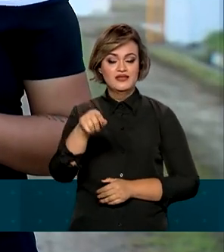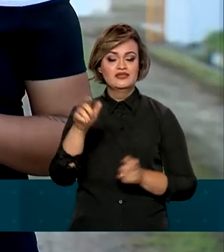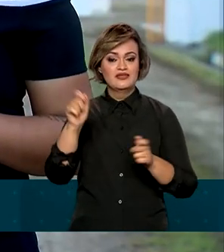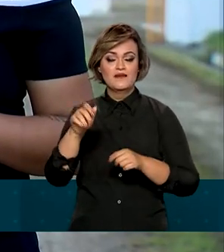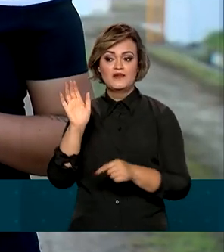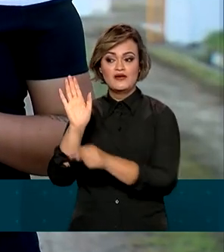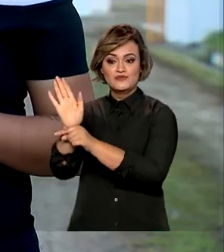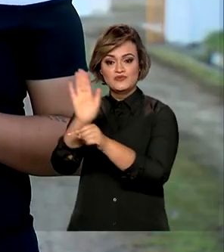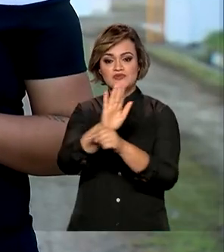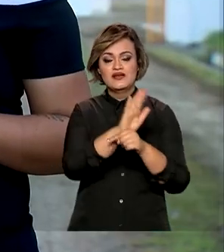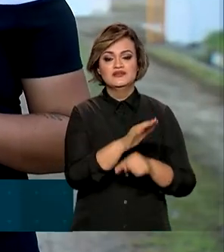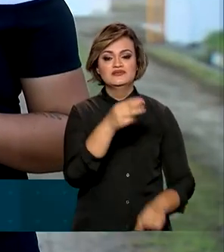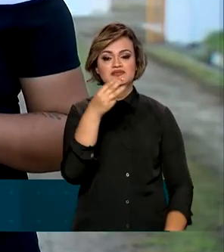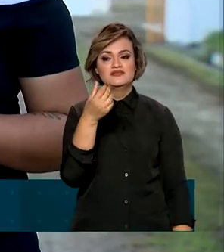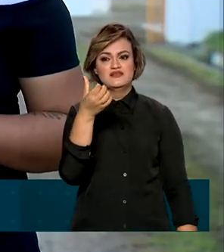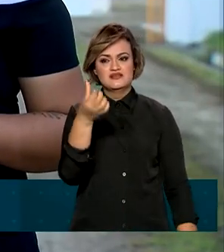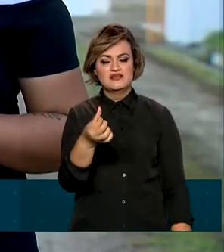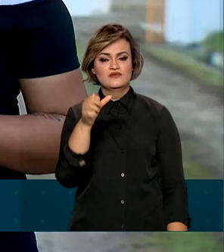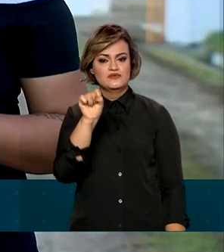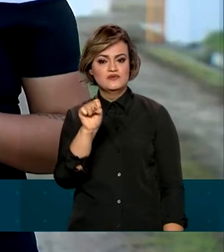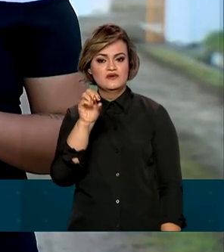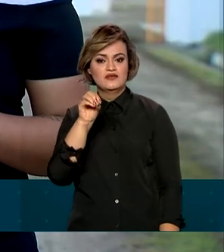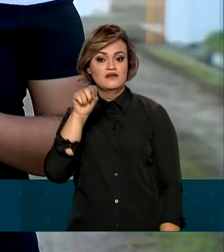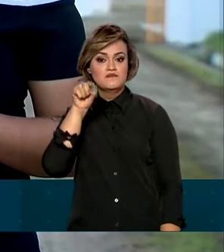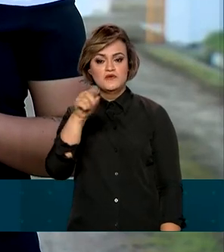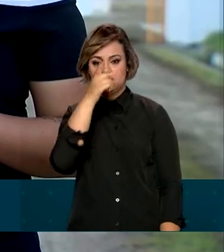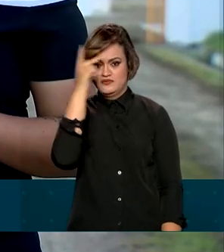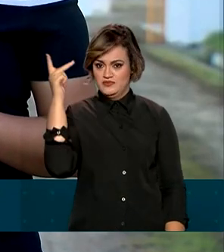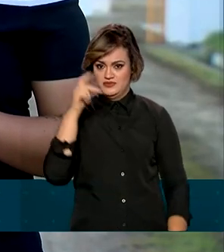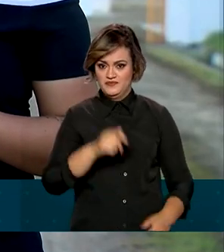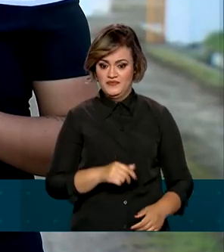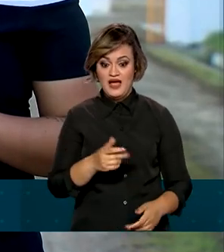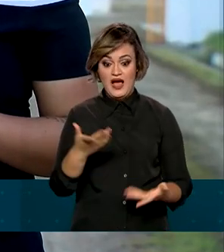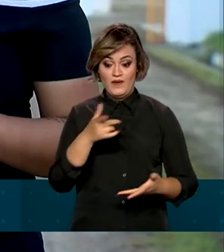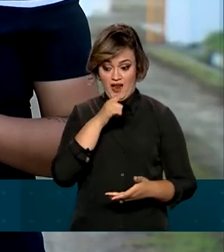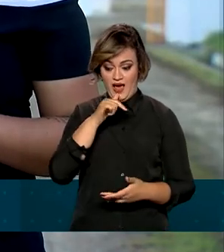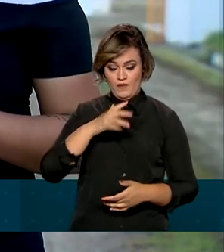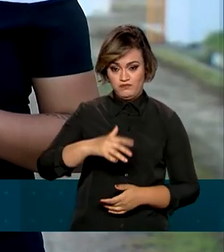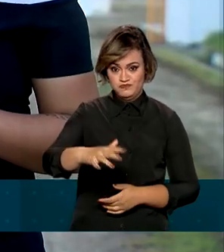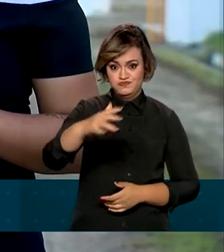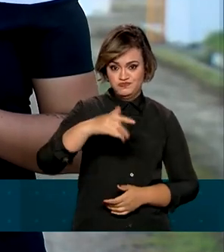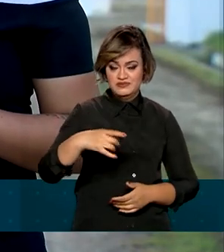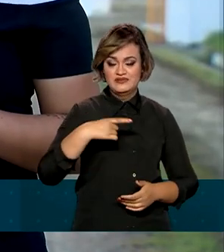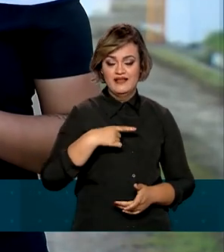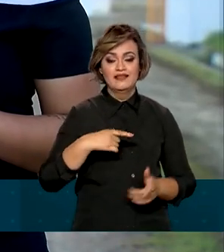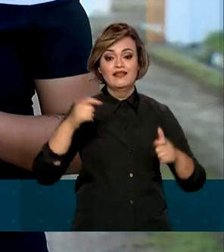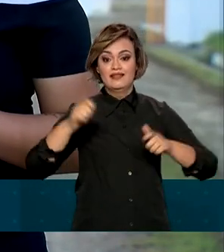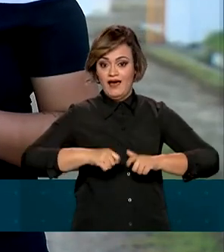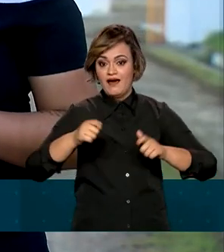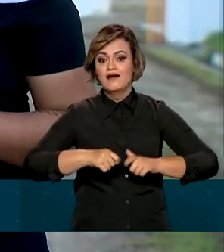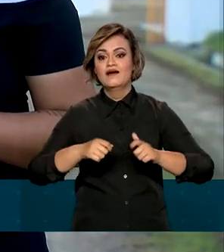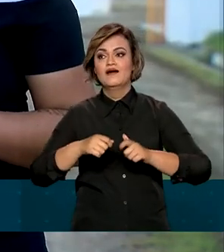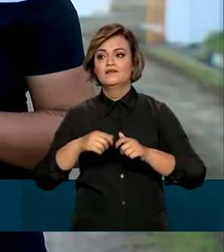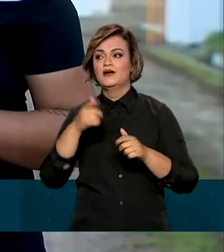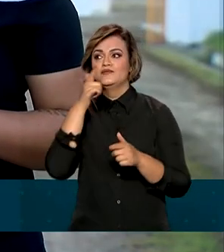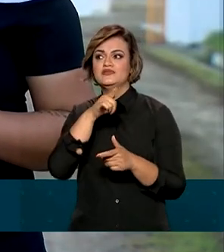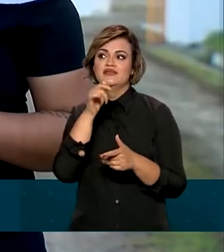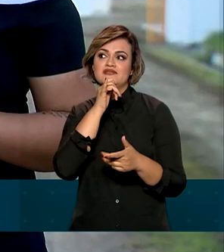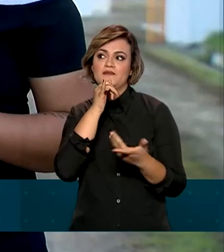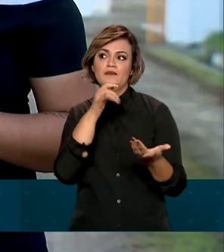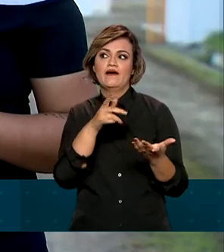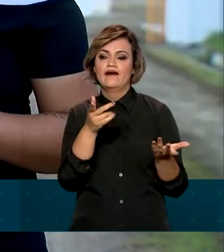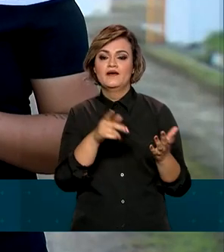beneficiar mais de 680 mil pessoas. Com a chegada dos recursos hídricos aqui, será possível implementar, por exemplo,